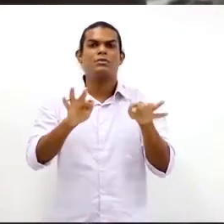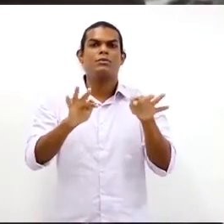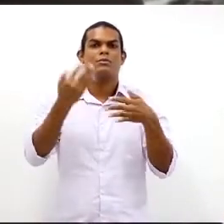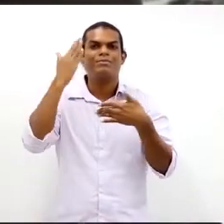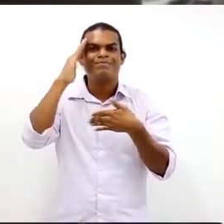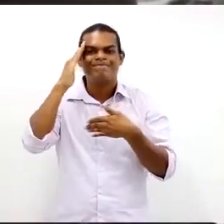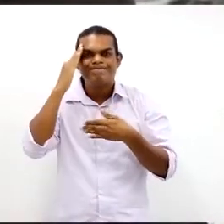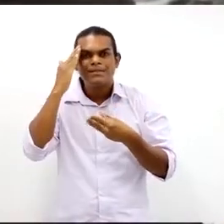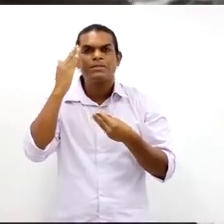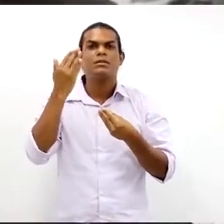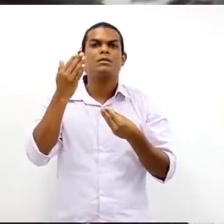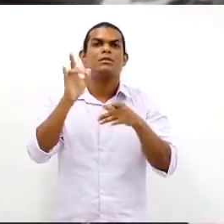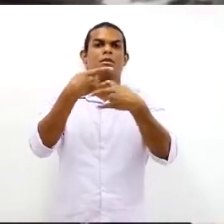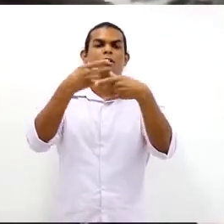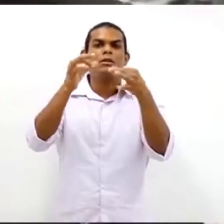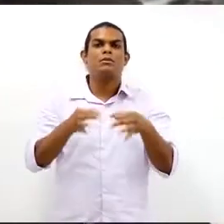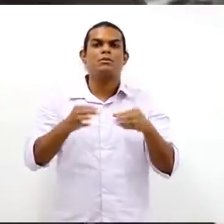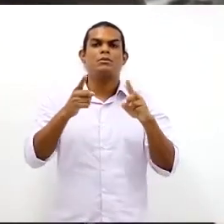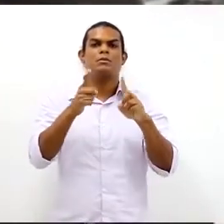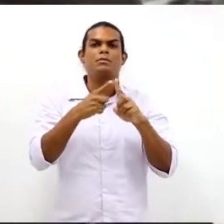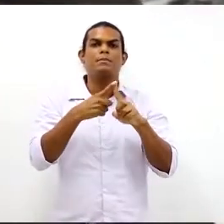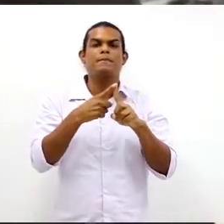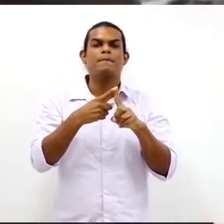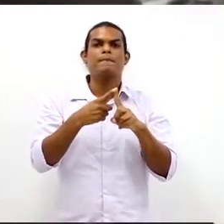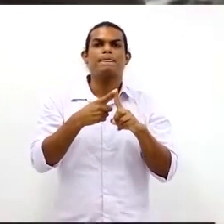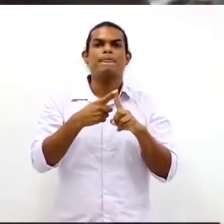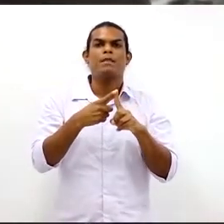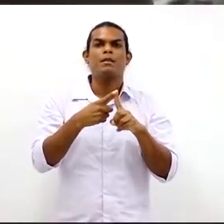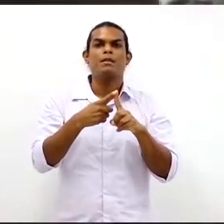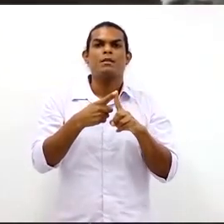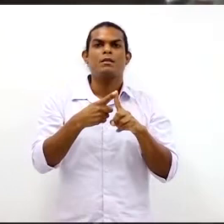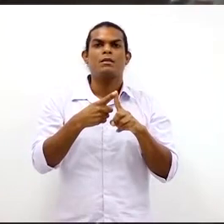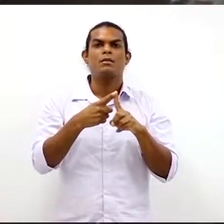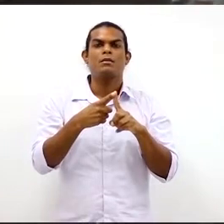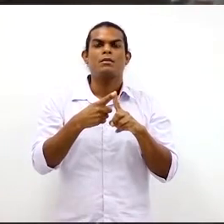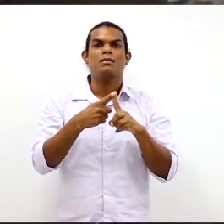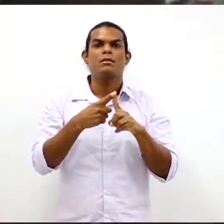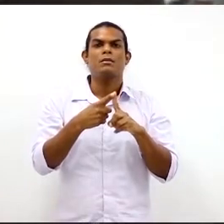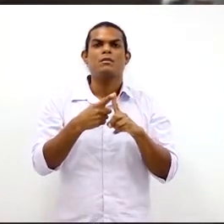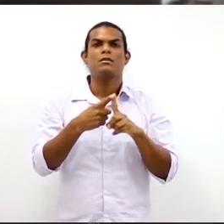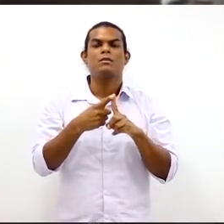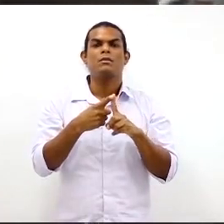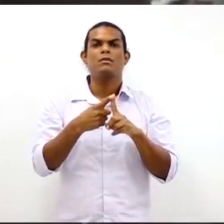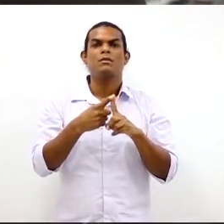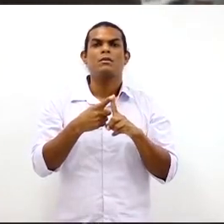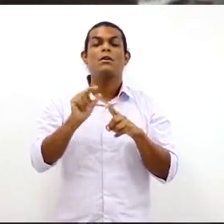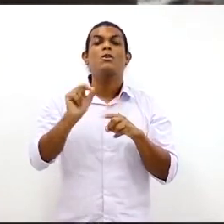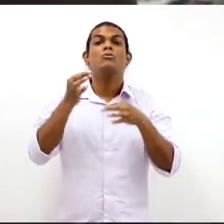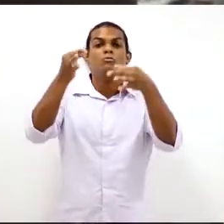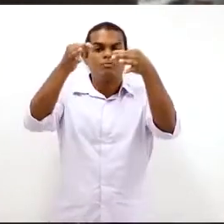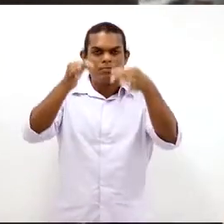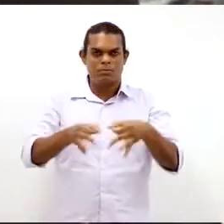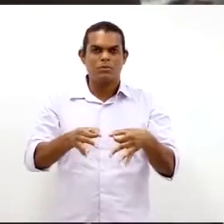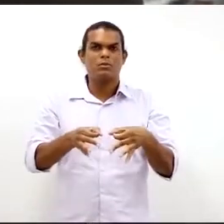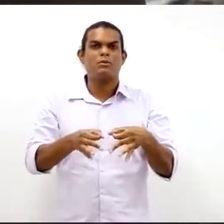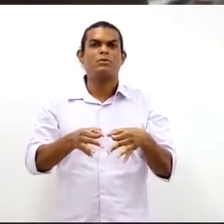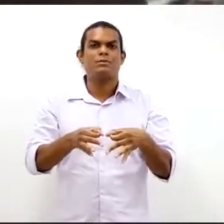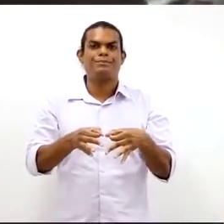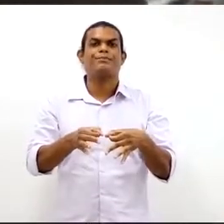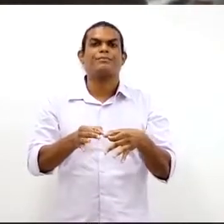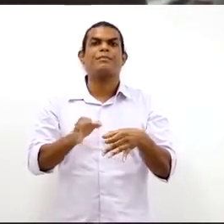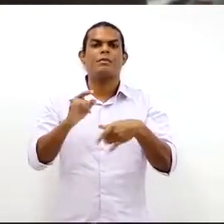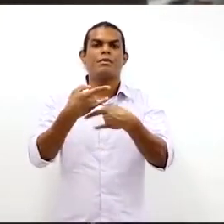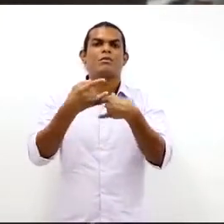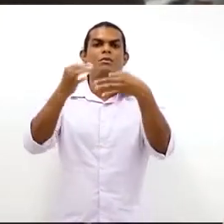compreender a ergonomia. Primeiro, a concepção em relação ao conceito de correção. Ergonomia